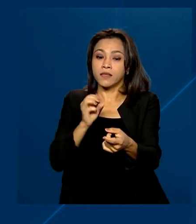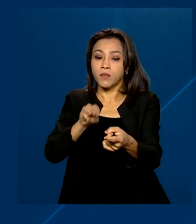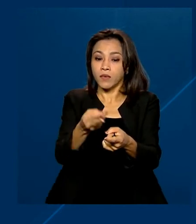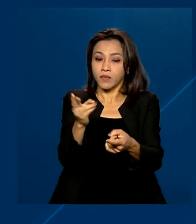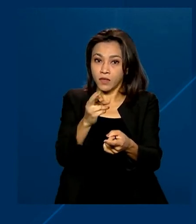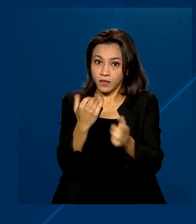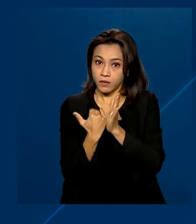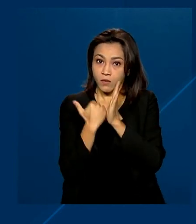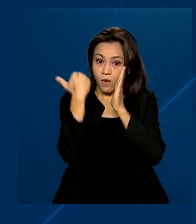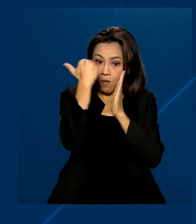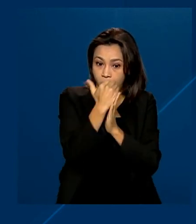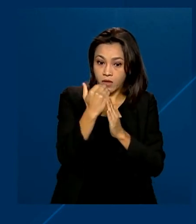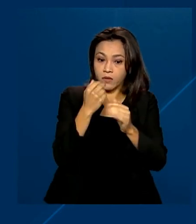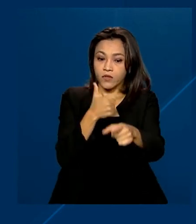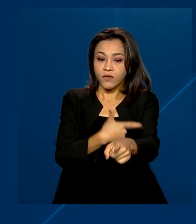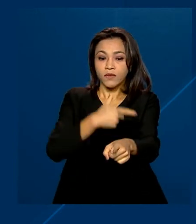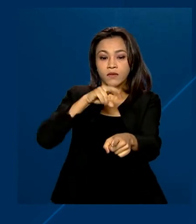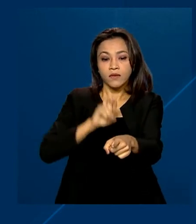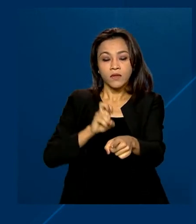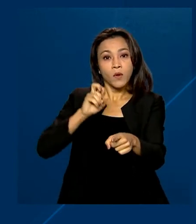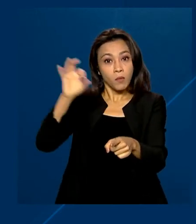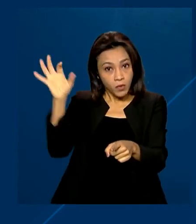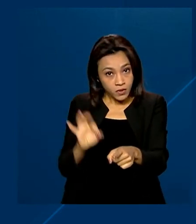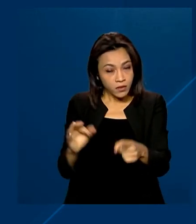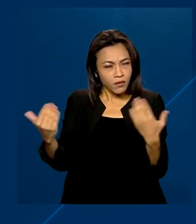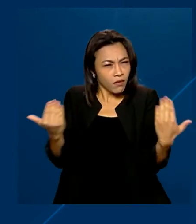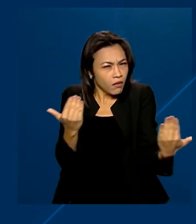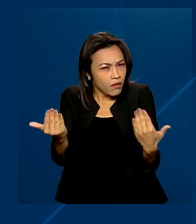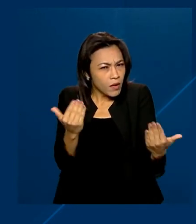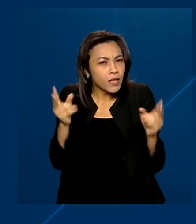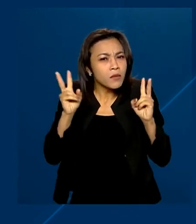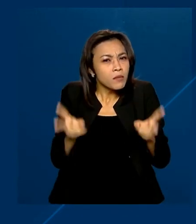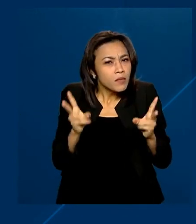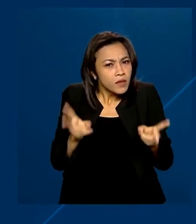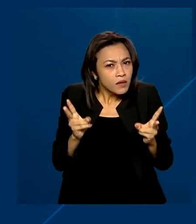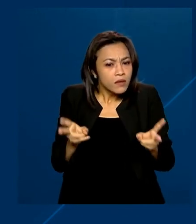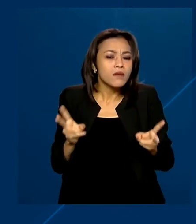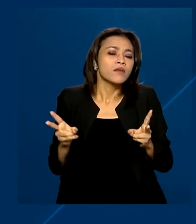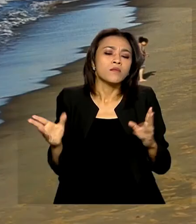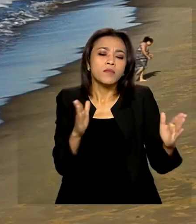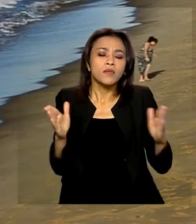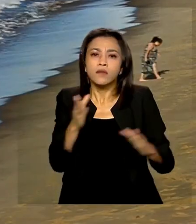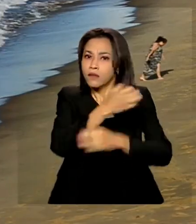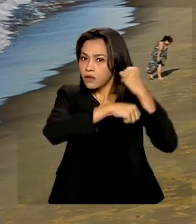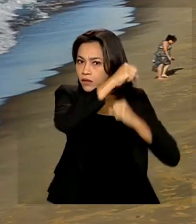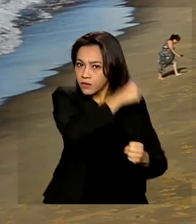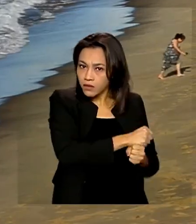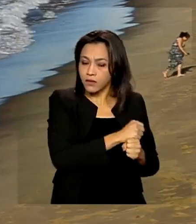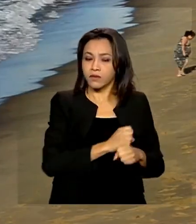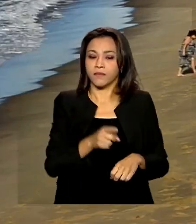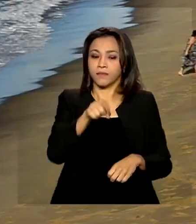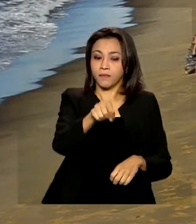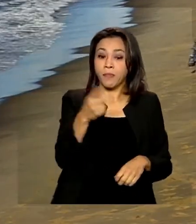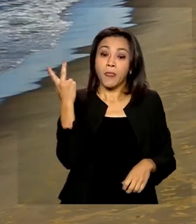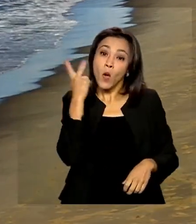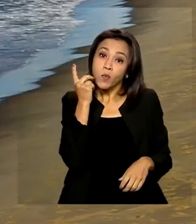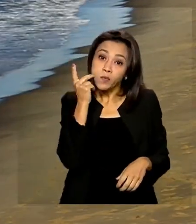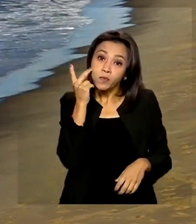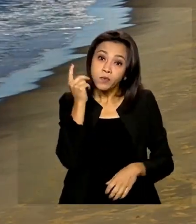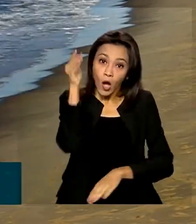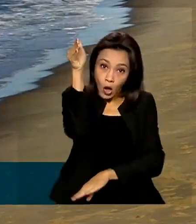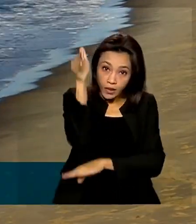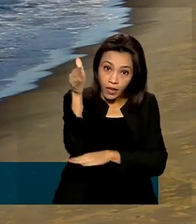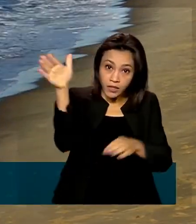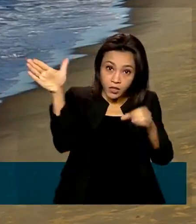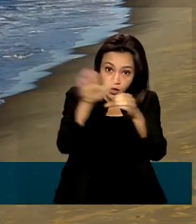um crescimento de mais de 25% quando comparado ao mesmo mês de 2021. No Ceará, a lotação de hotéis em